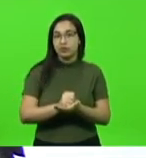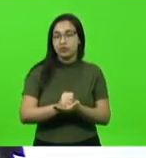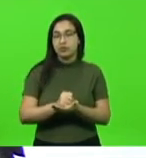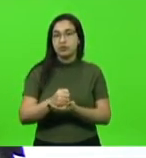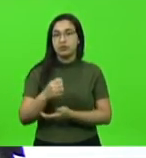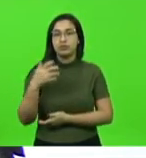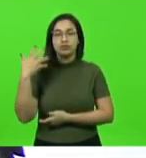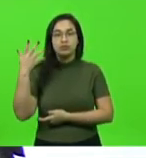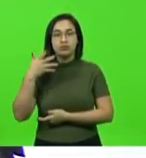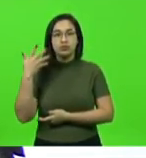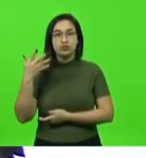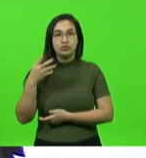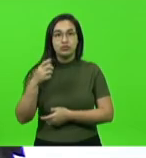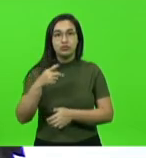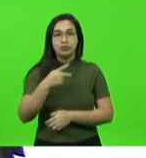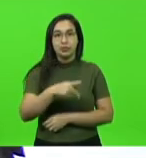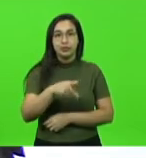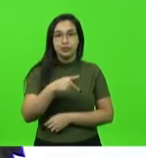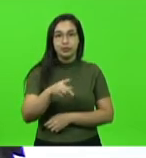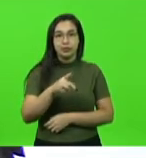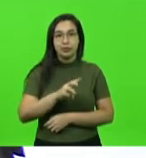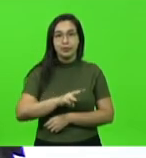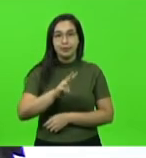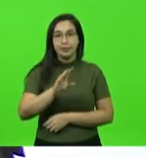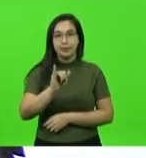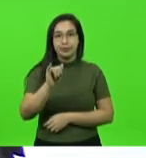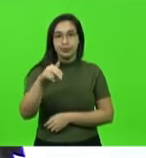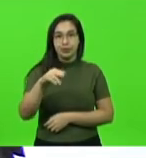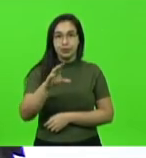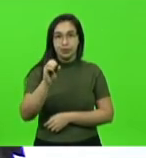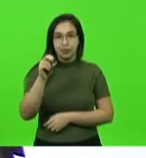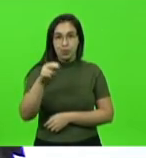da única escola